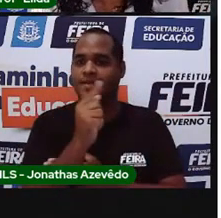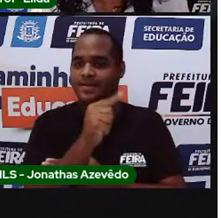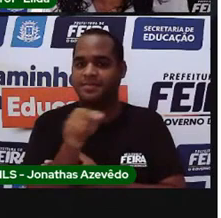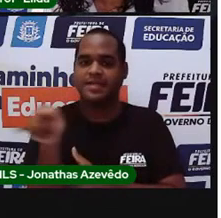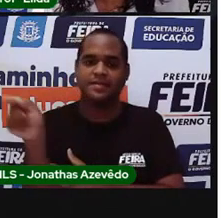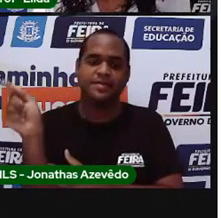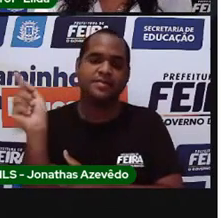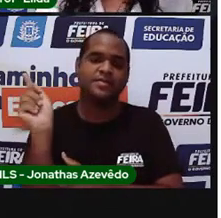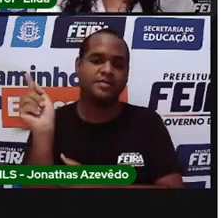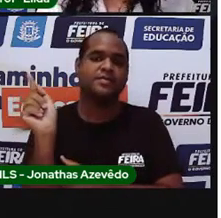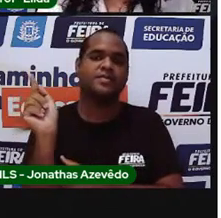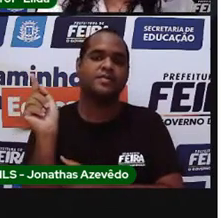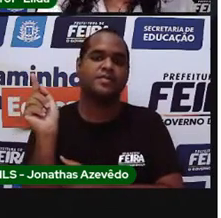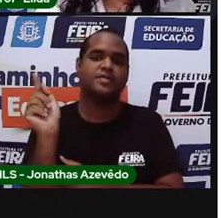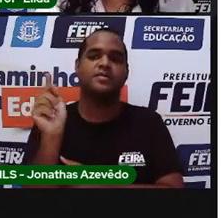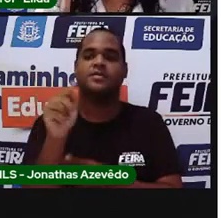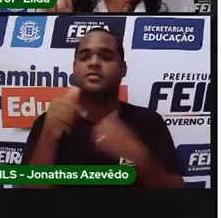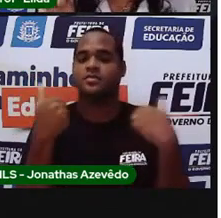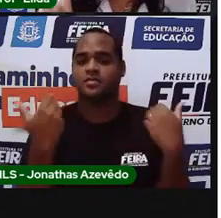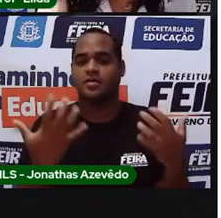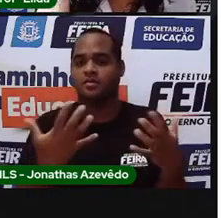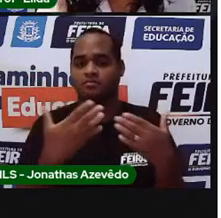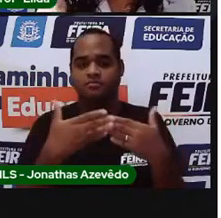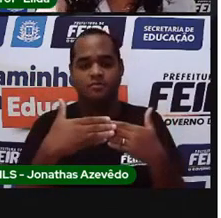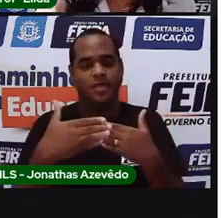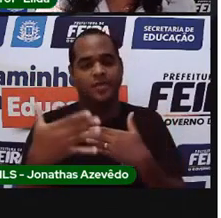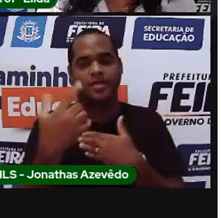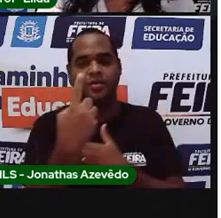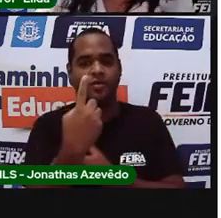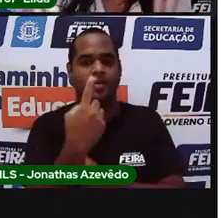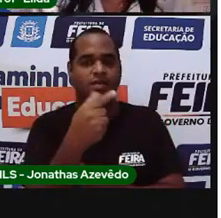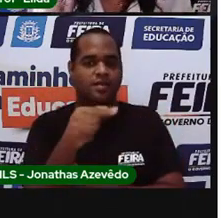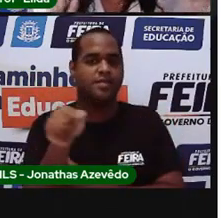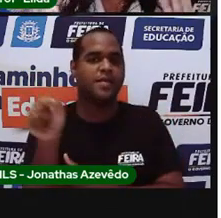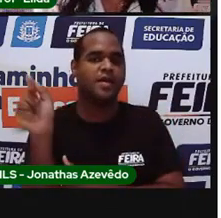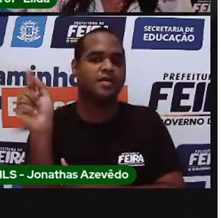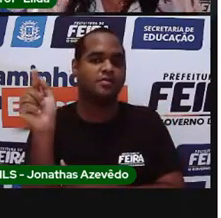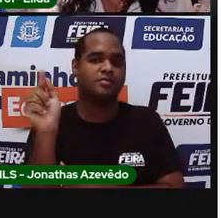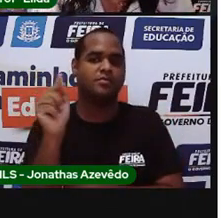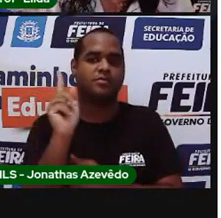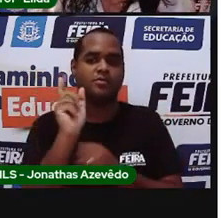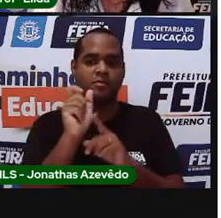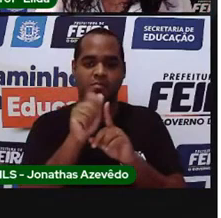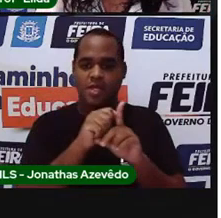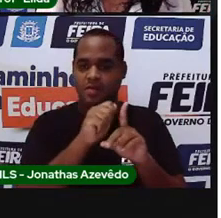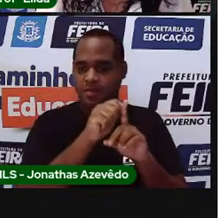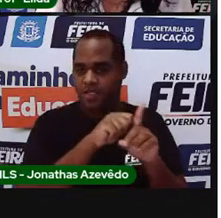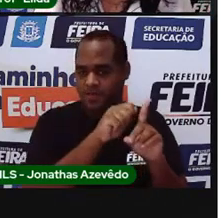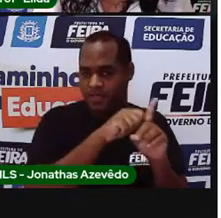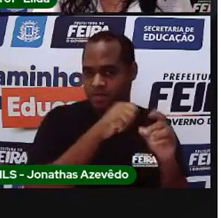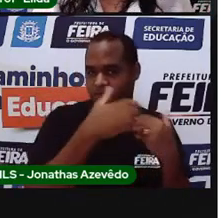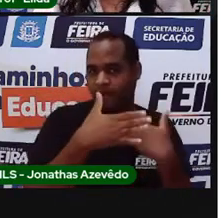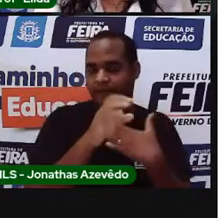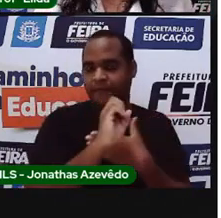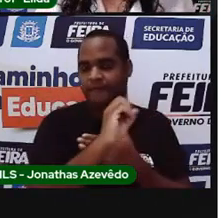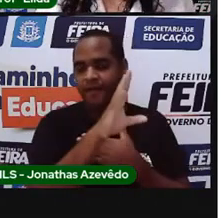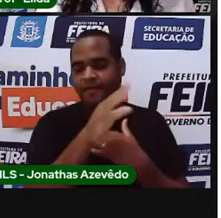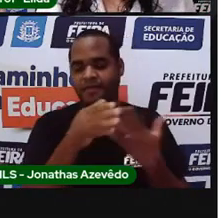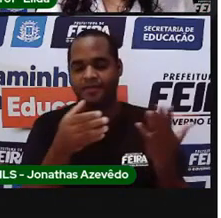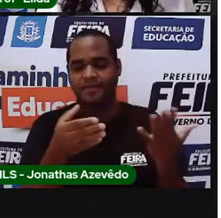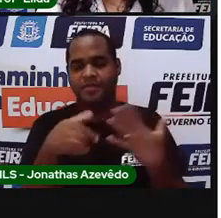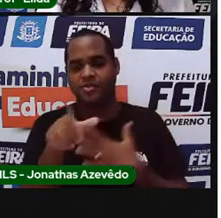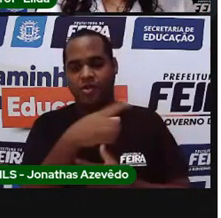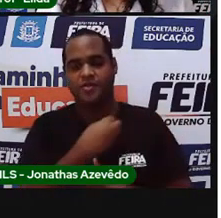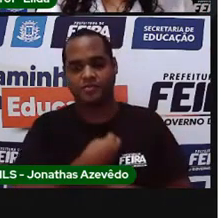semana. Então, daqui a uma semana, o mês, ó, já foi embora e a gente vai ter